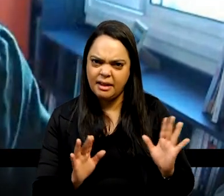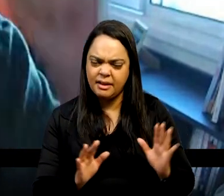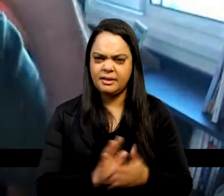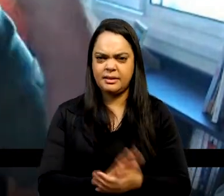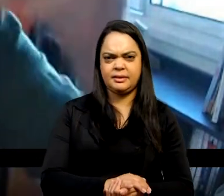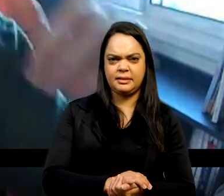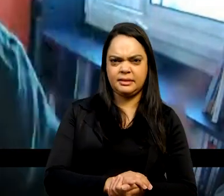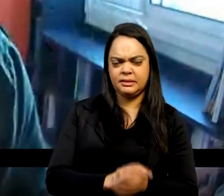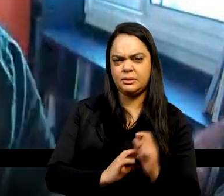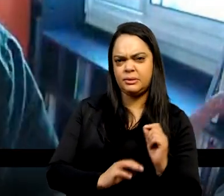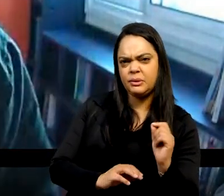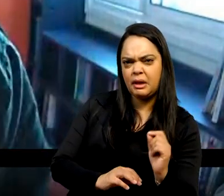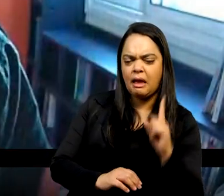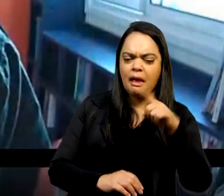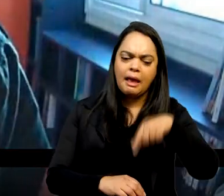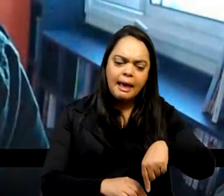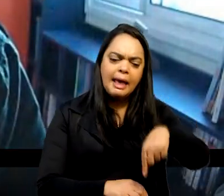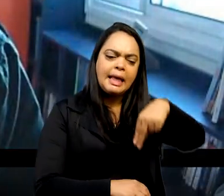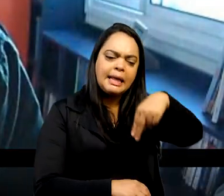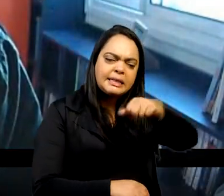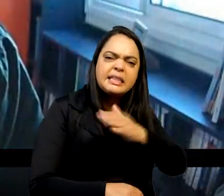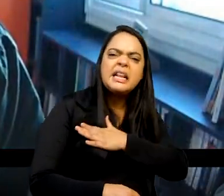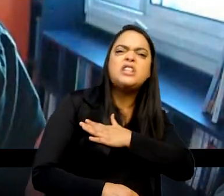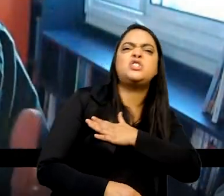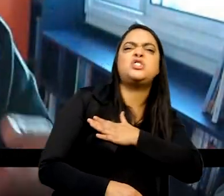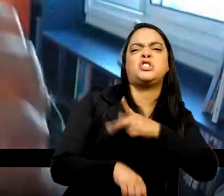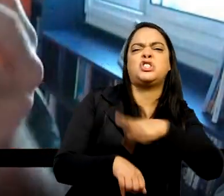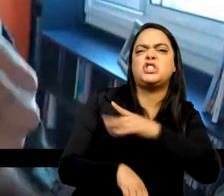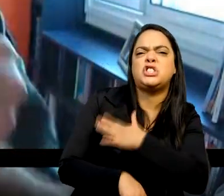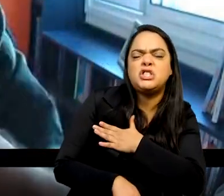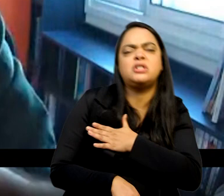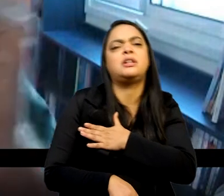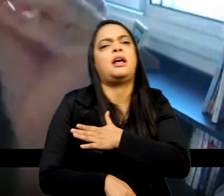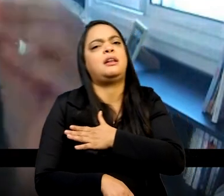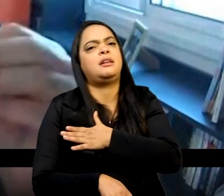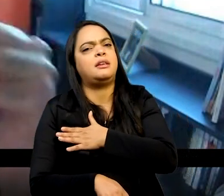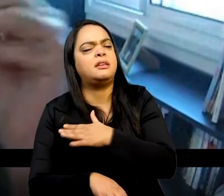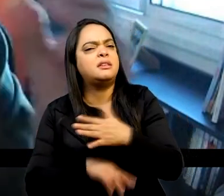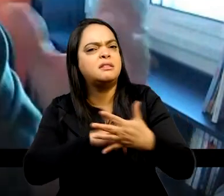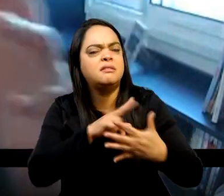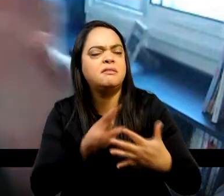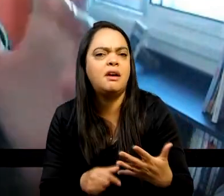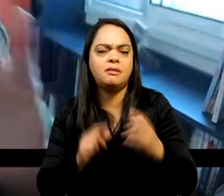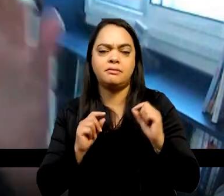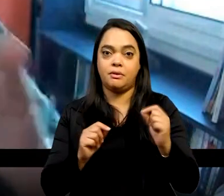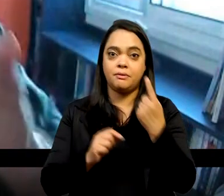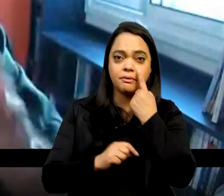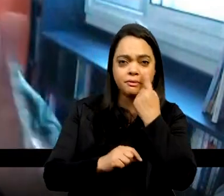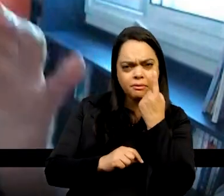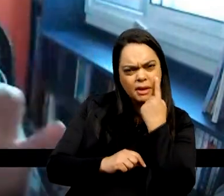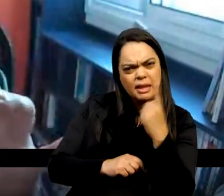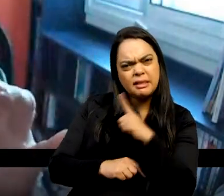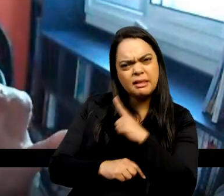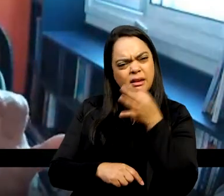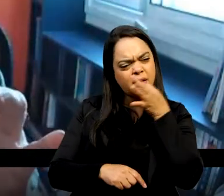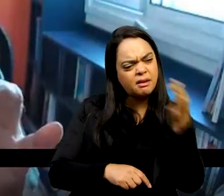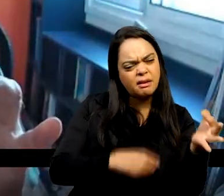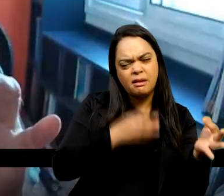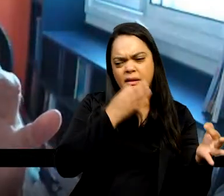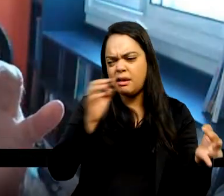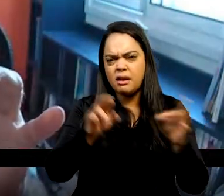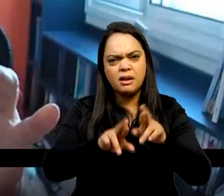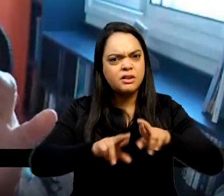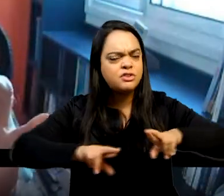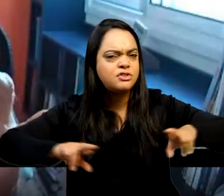popular, que foi nacionalista, e não sei o que lá. Então, vejo que os sinais vão sendo trocados, eles vão sendo agrupados,